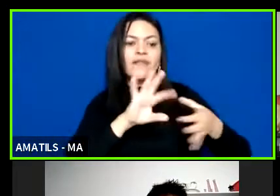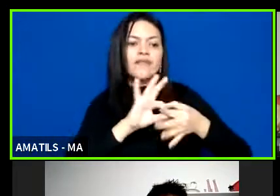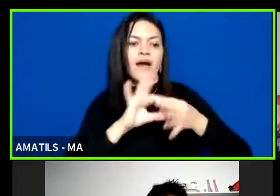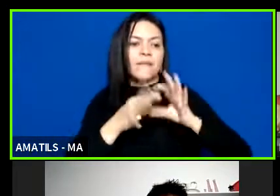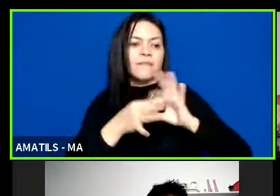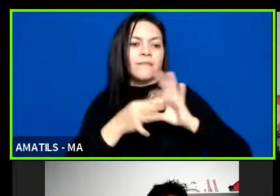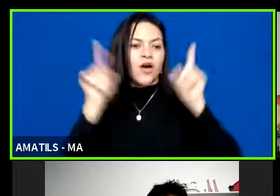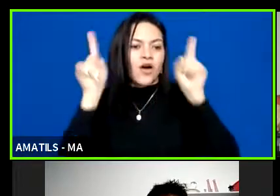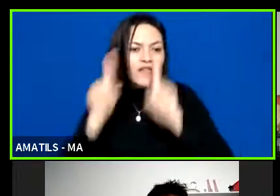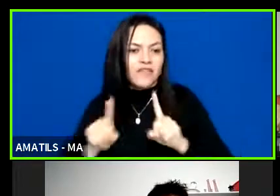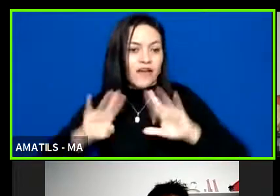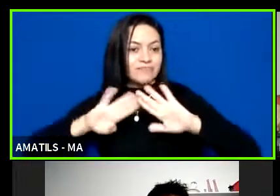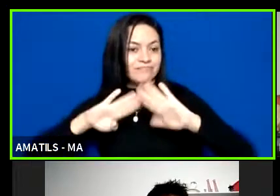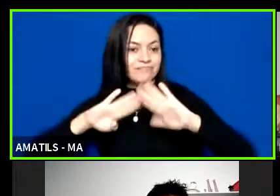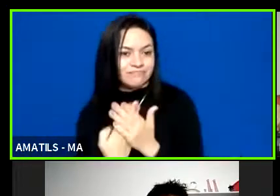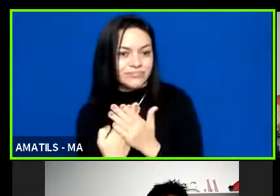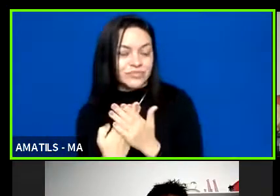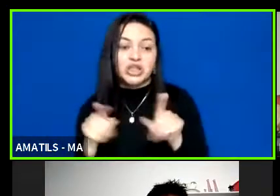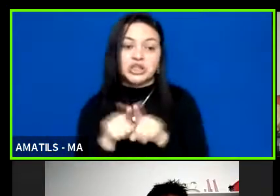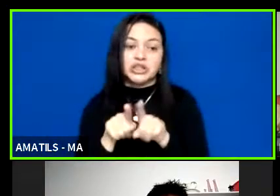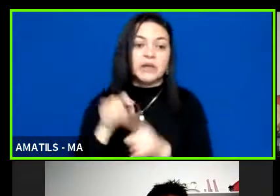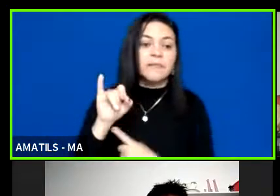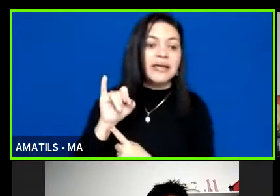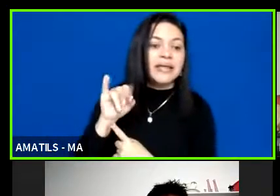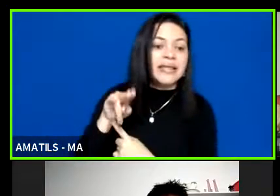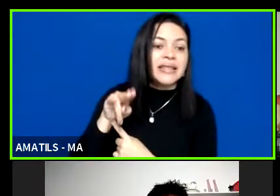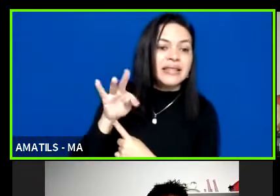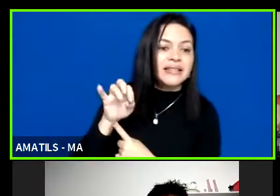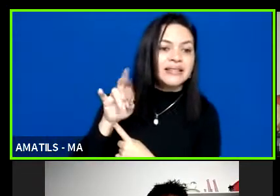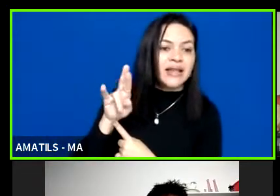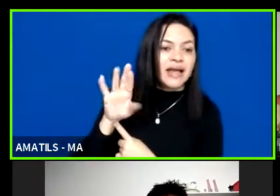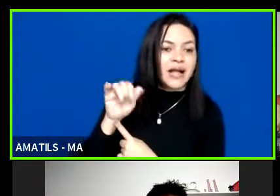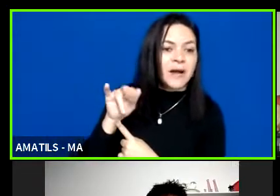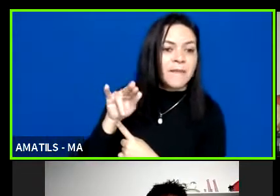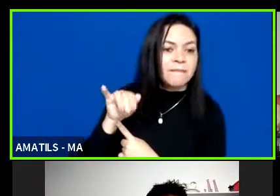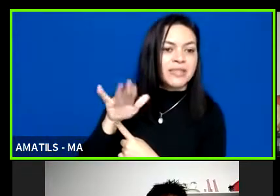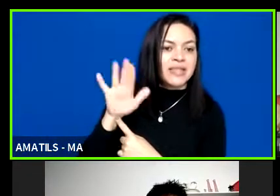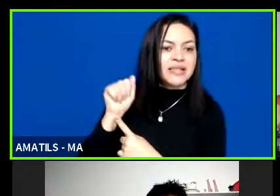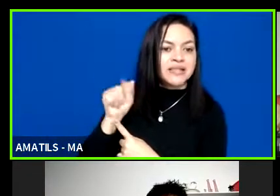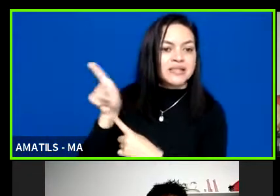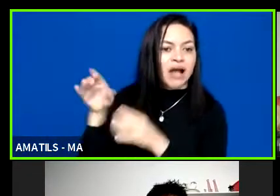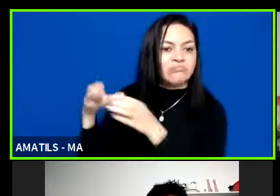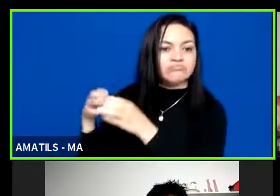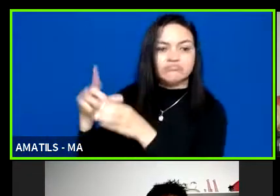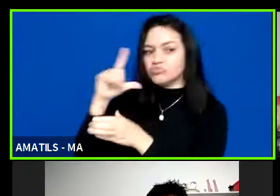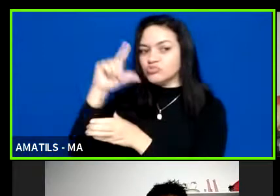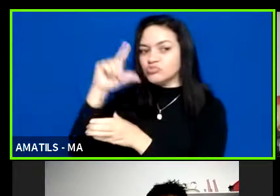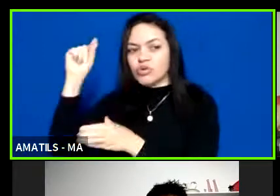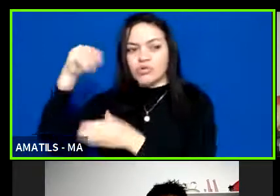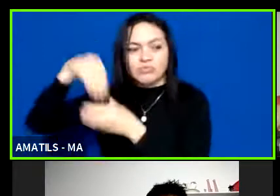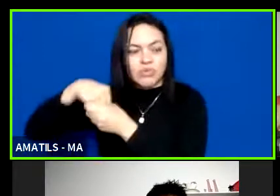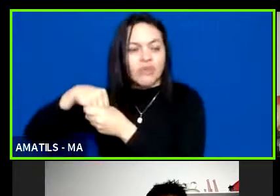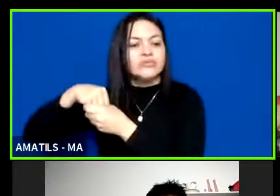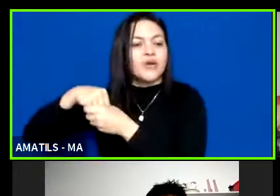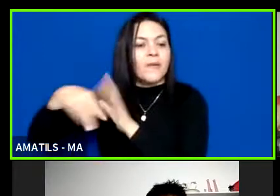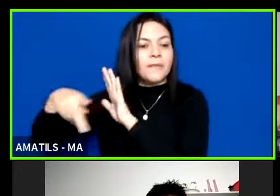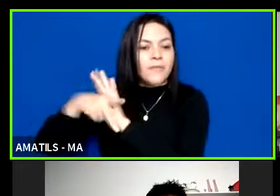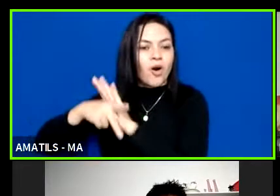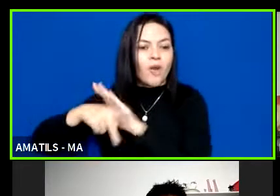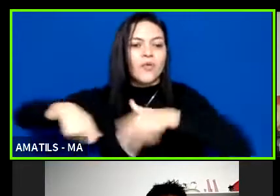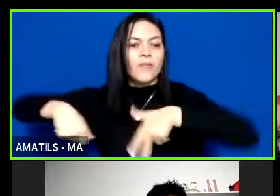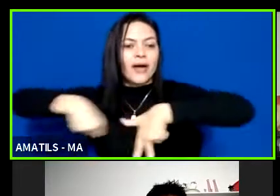e intercambista selecionado pela Embaixada Americana para o Programa de Esporte Unidit